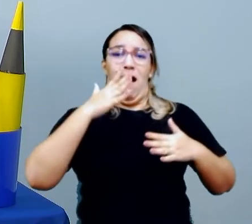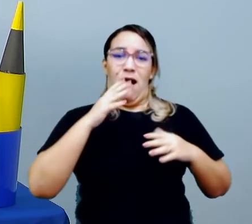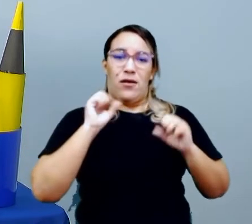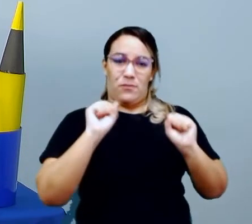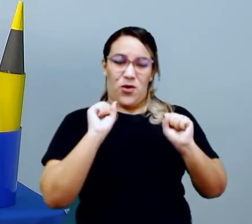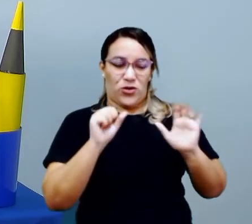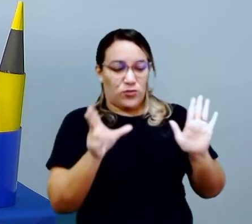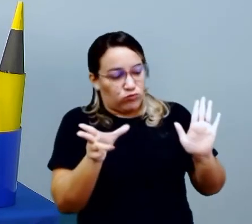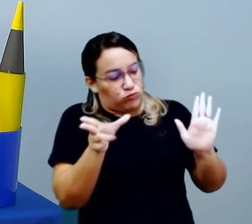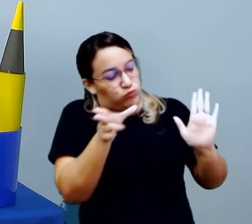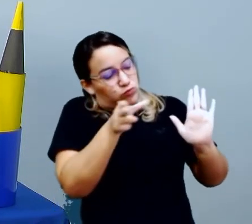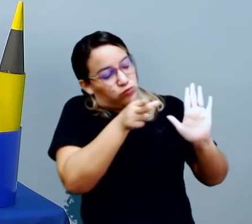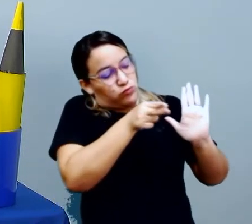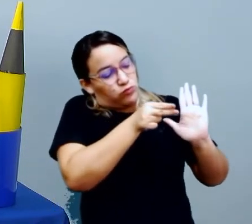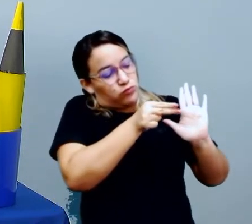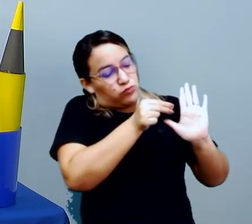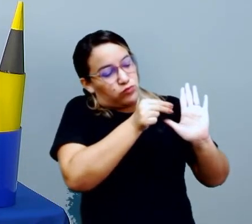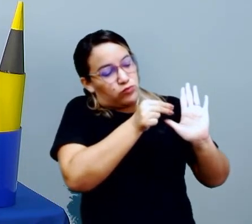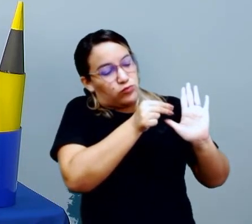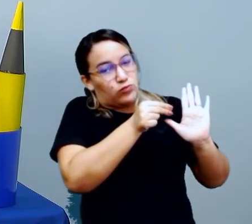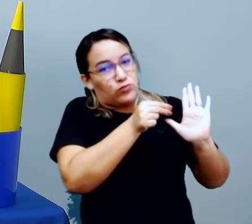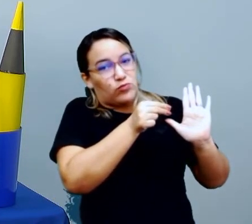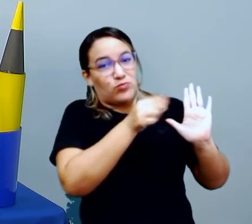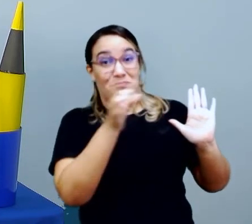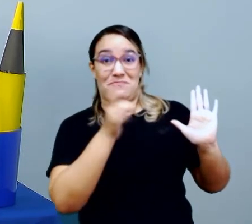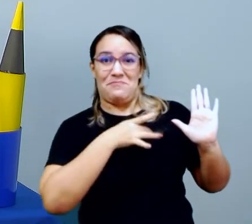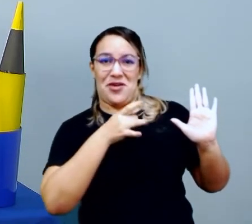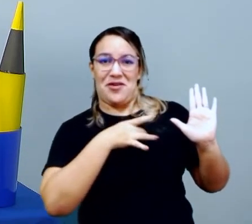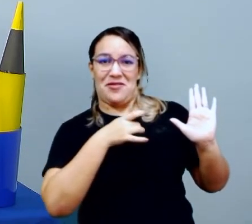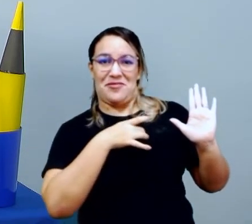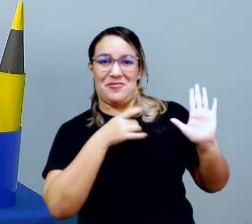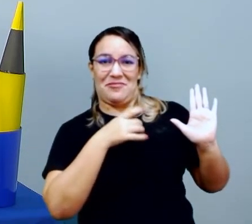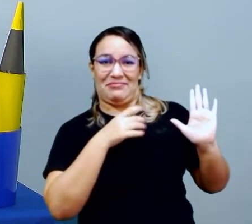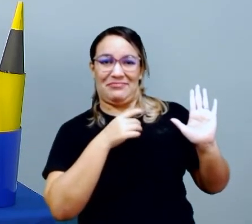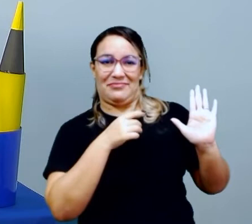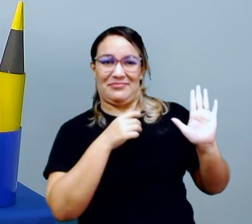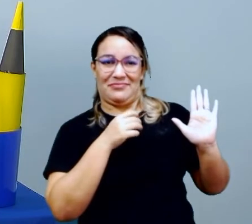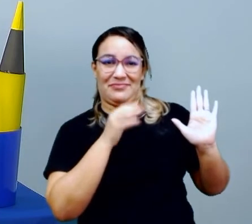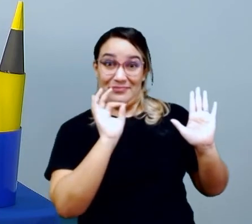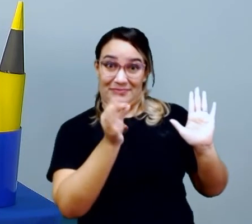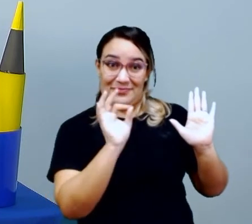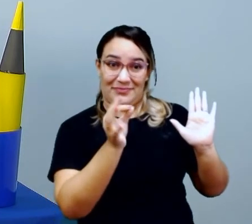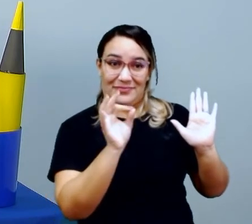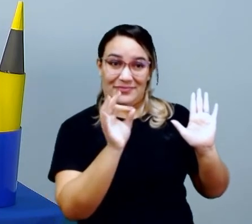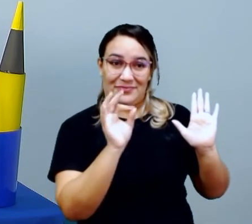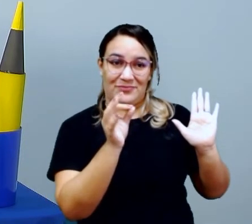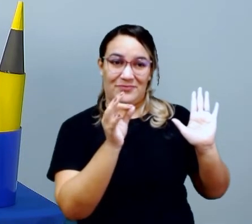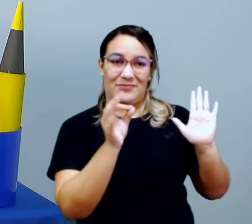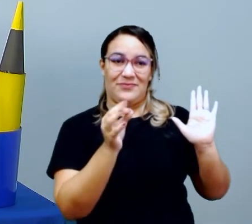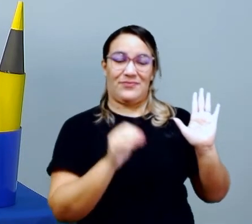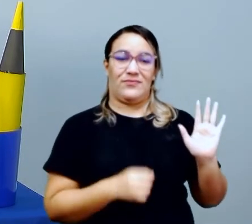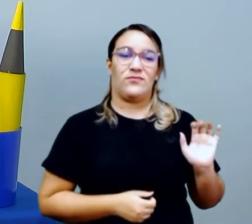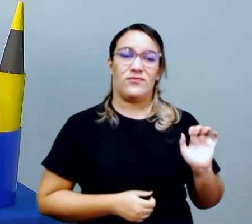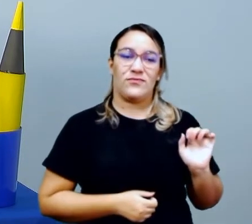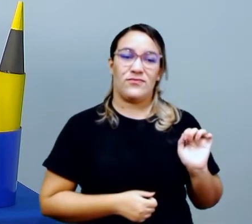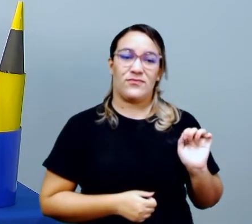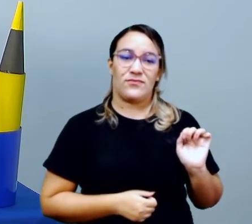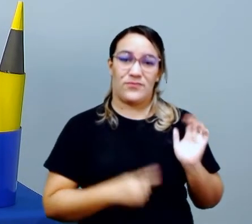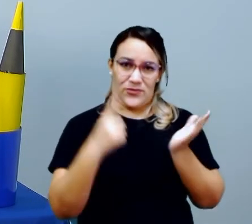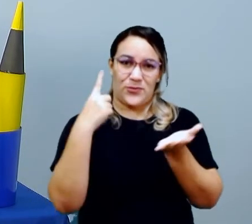ficou com medo. Aí vocês vão pegar o prendedor, ó, e vai colocar aqui, sinalizando que estão com medo.